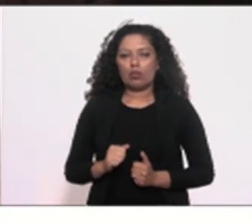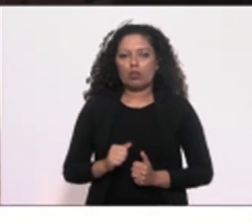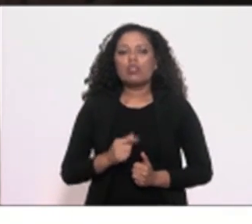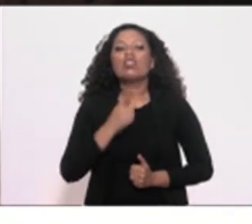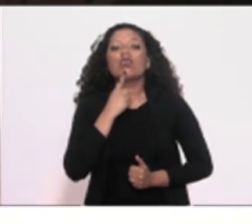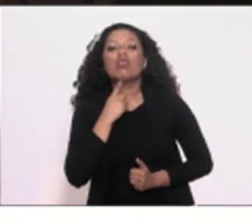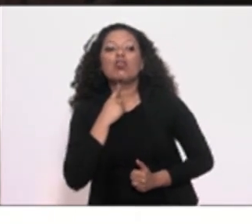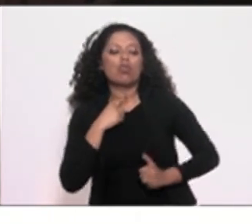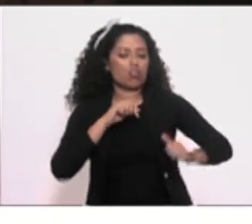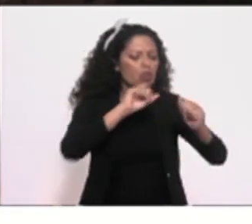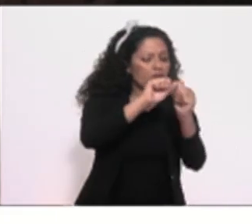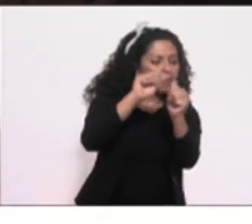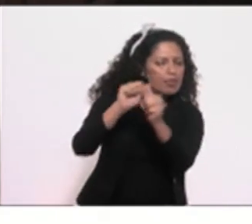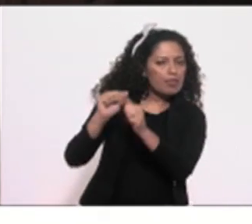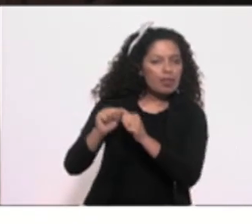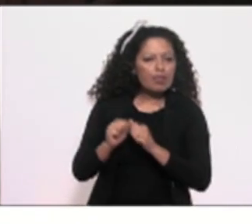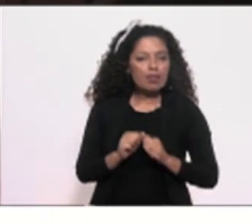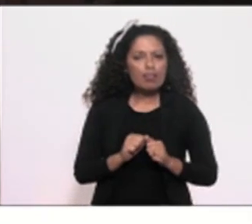deseja fazer,